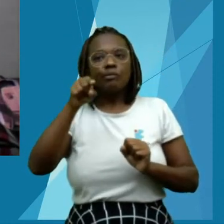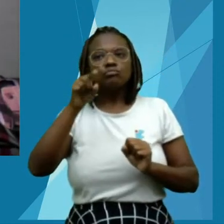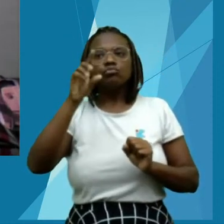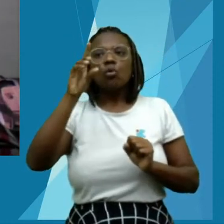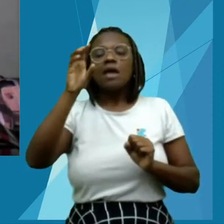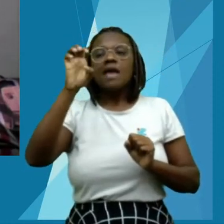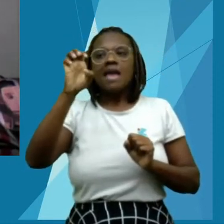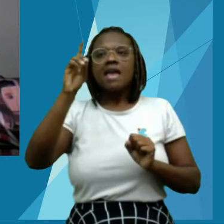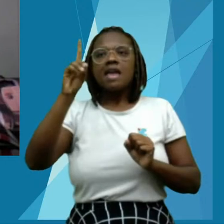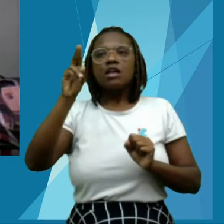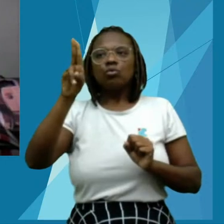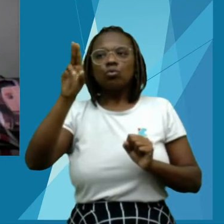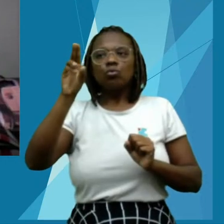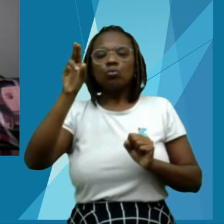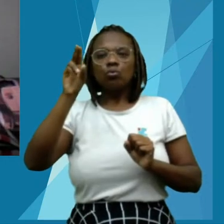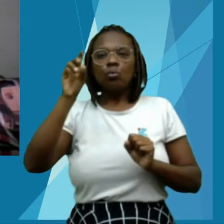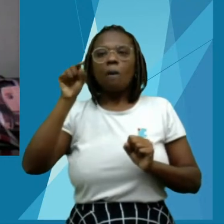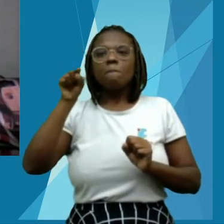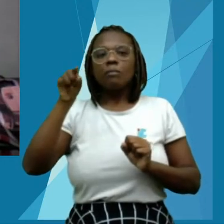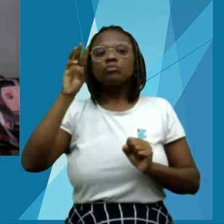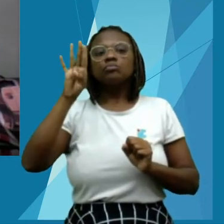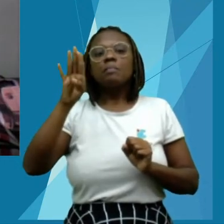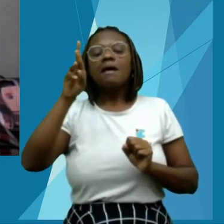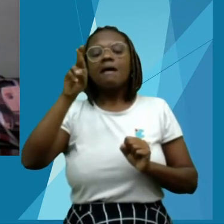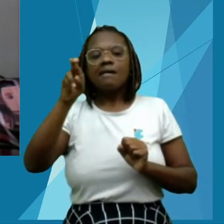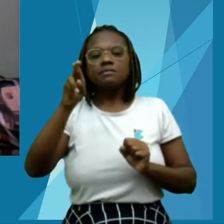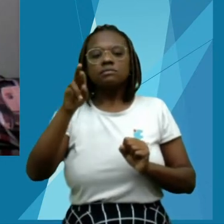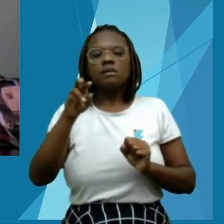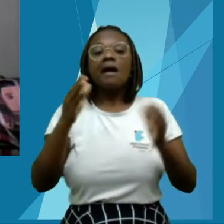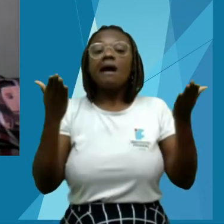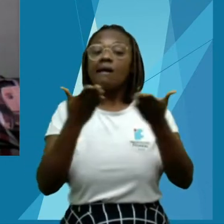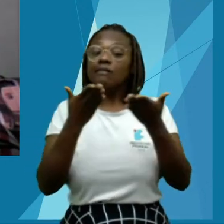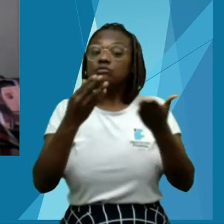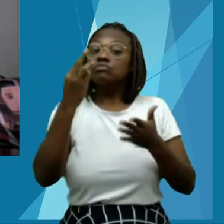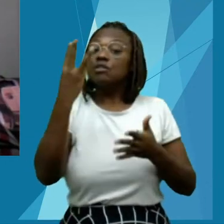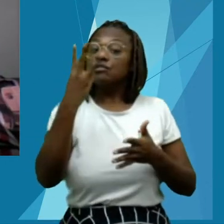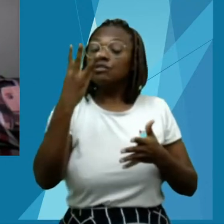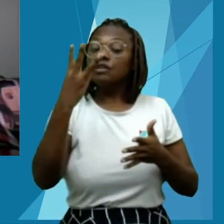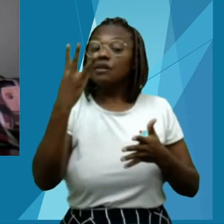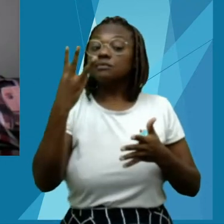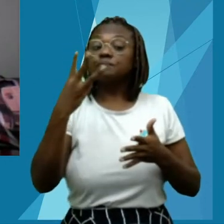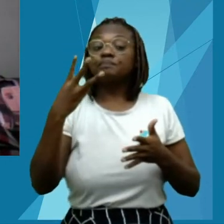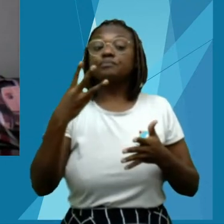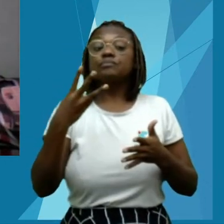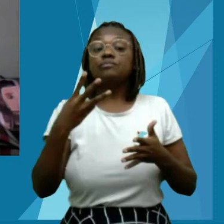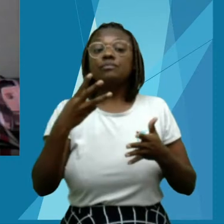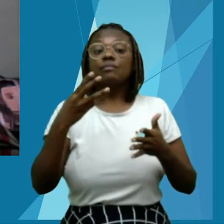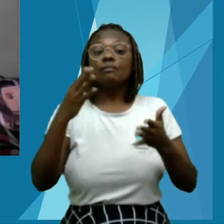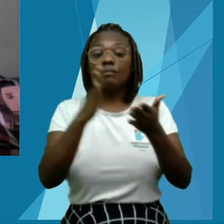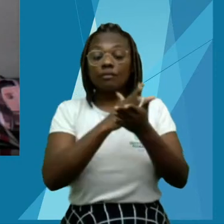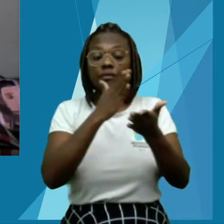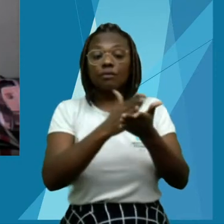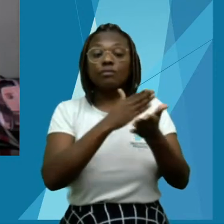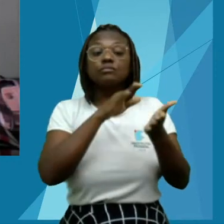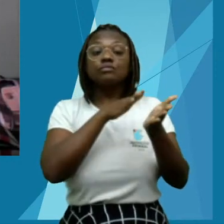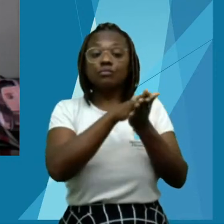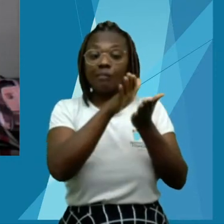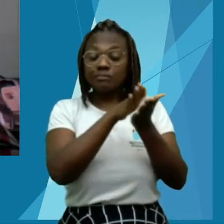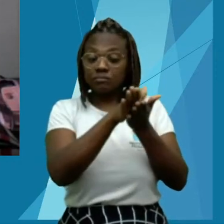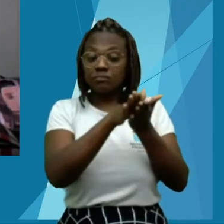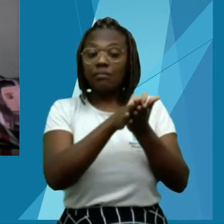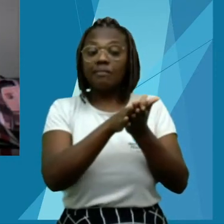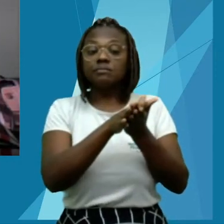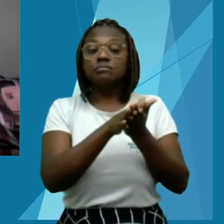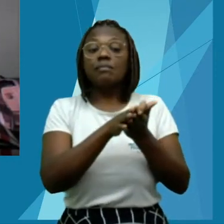Passaremos agora para o terceiro livro, o livro da editora IFAC. Esse livro